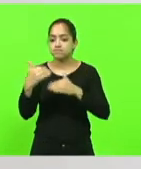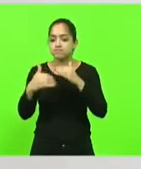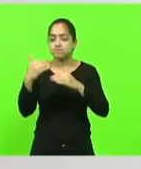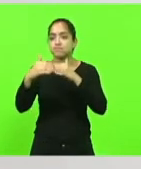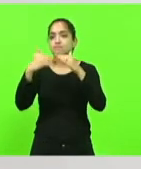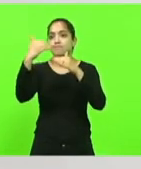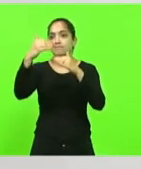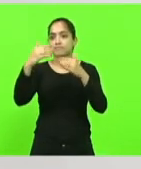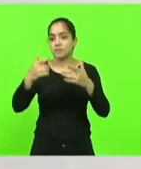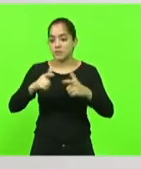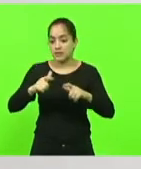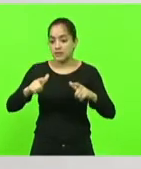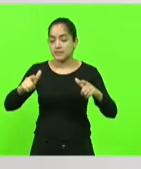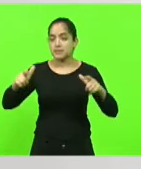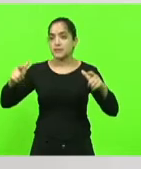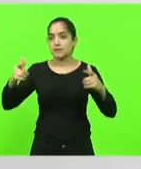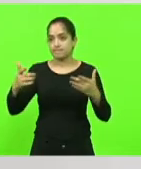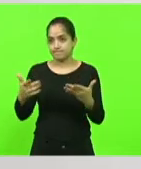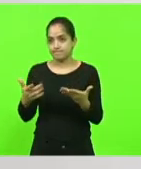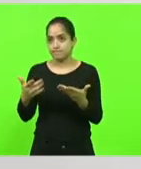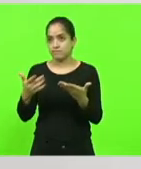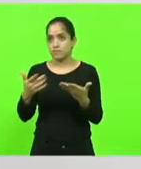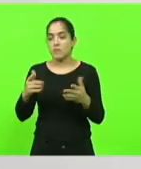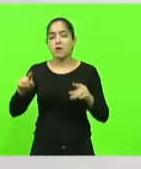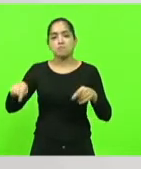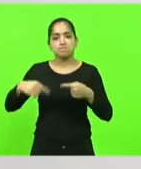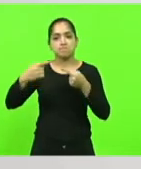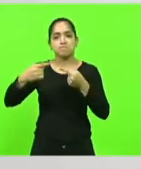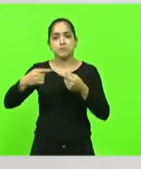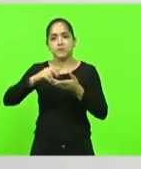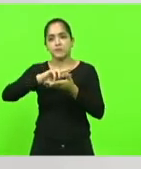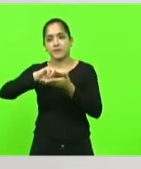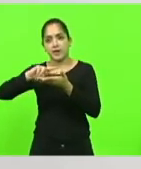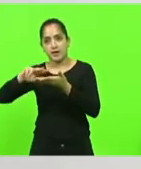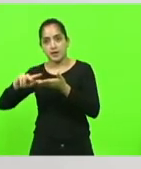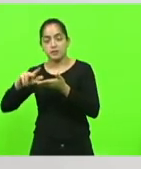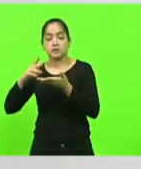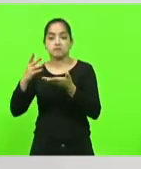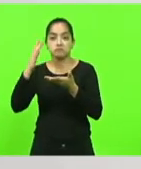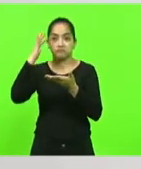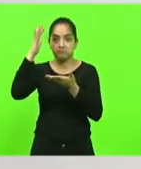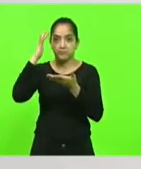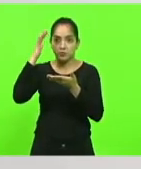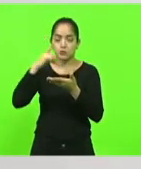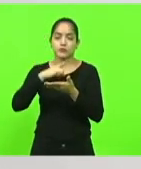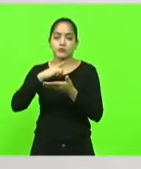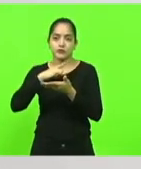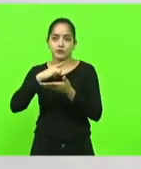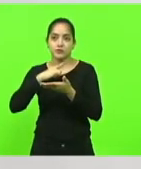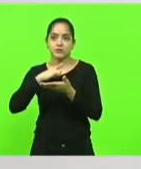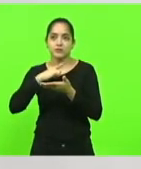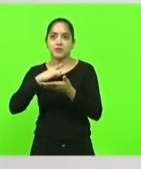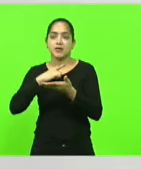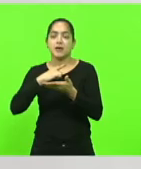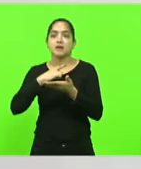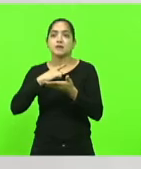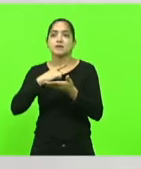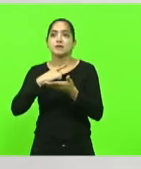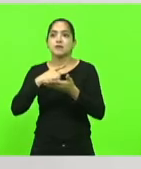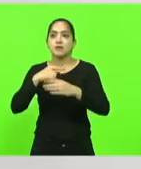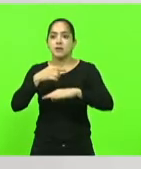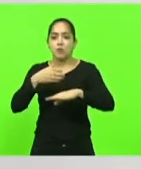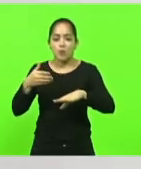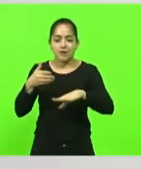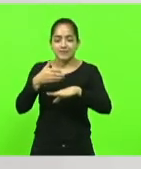um choque de gestão. Enfrentamos inúmeras adversidades, mas tínhamos sonhos. Eu marquei aqui o tão sonhado Acesso Norte, uma